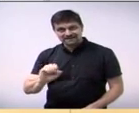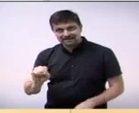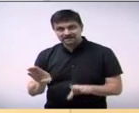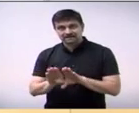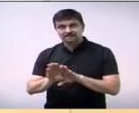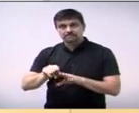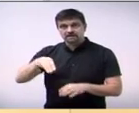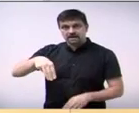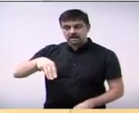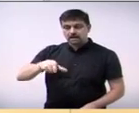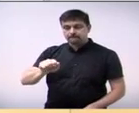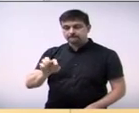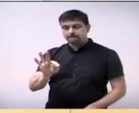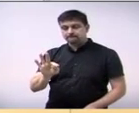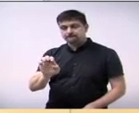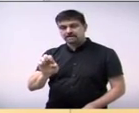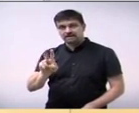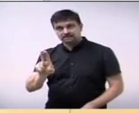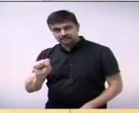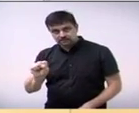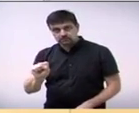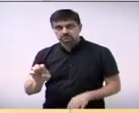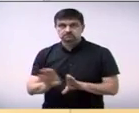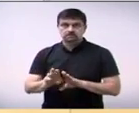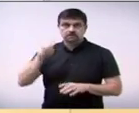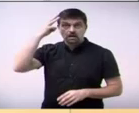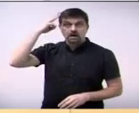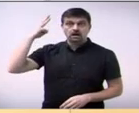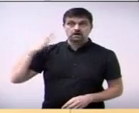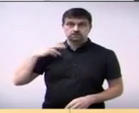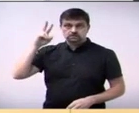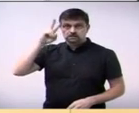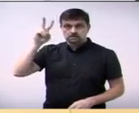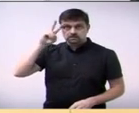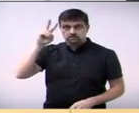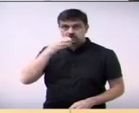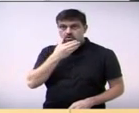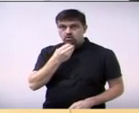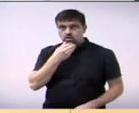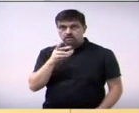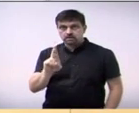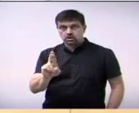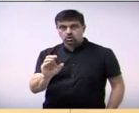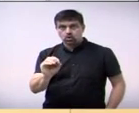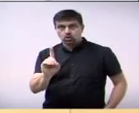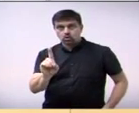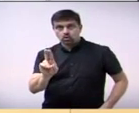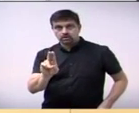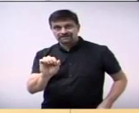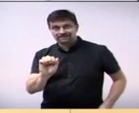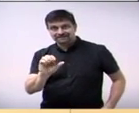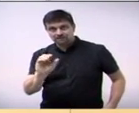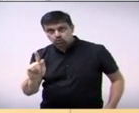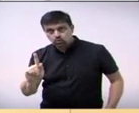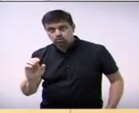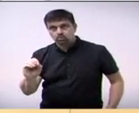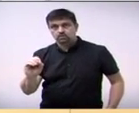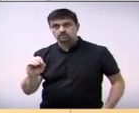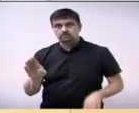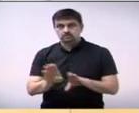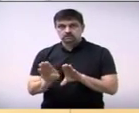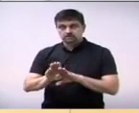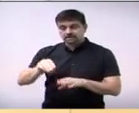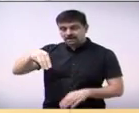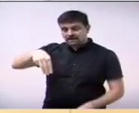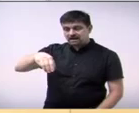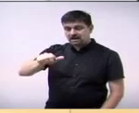Número 153, do vereador Angelo Duarte, pelo falecimento dos senhores Rodrigo Bezerra, Tenore e Matheus